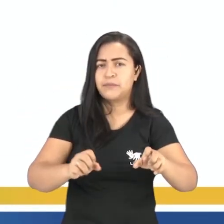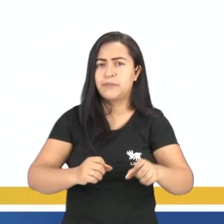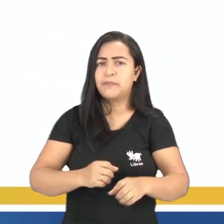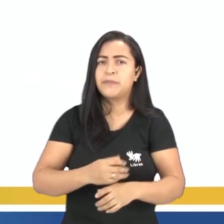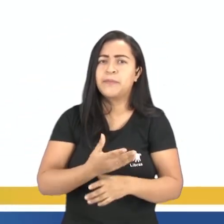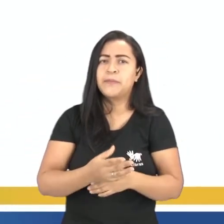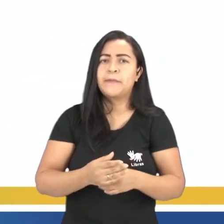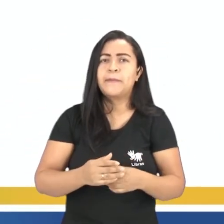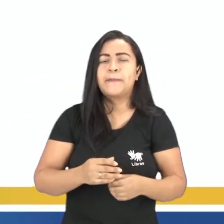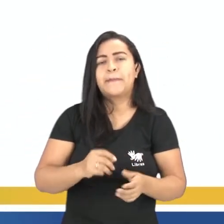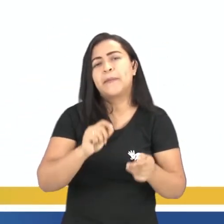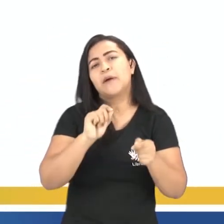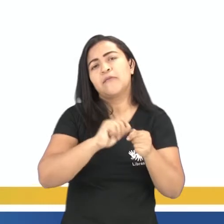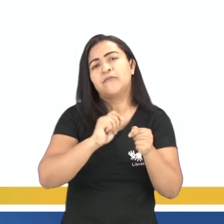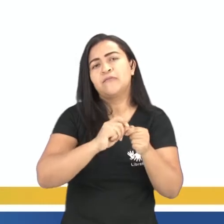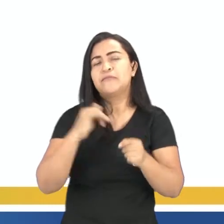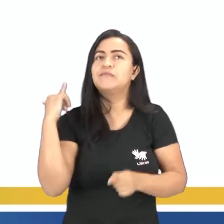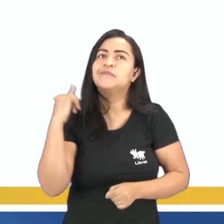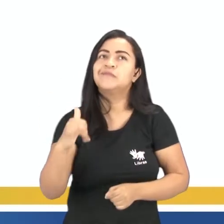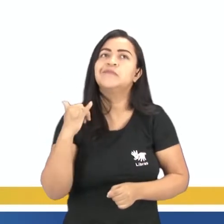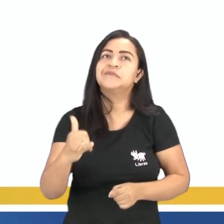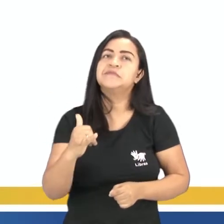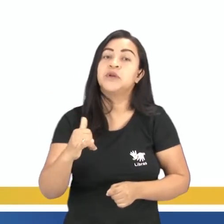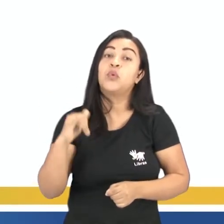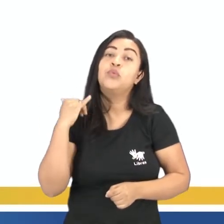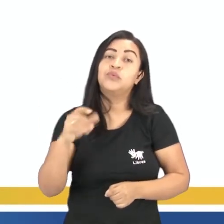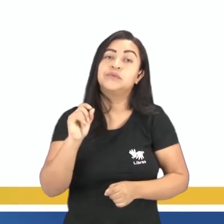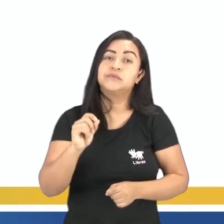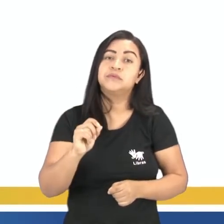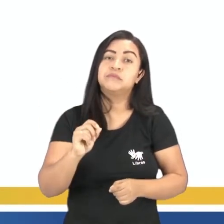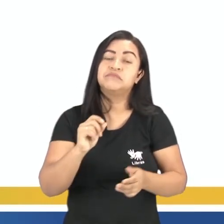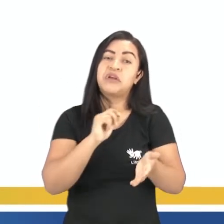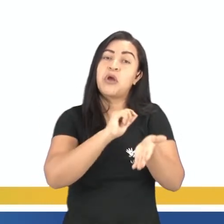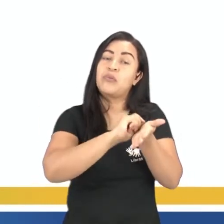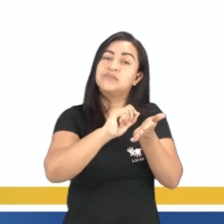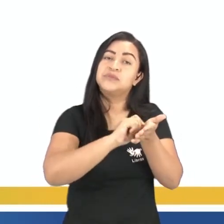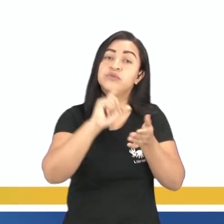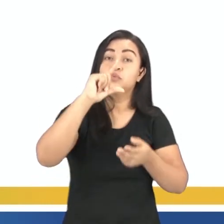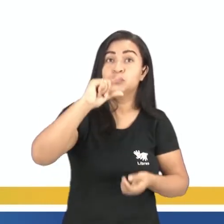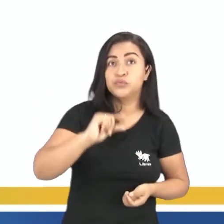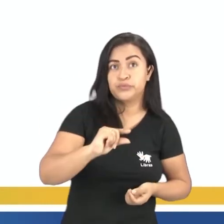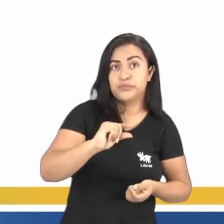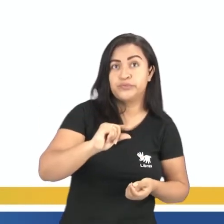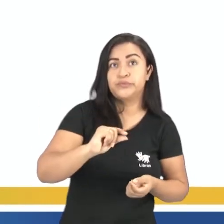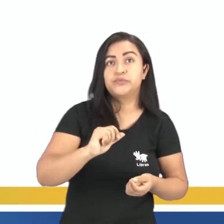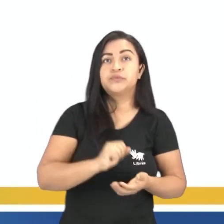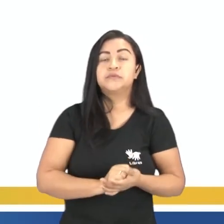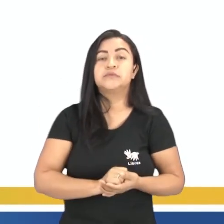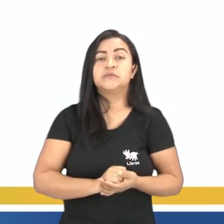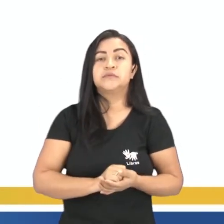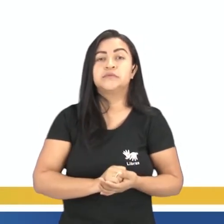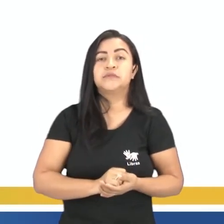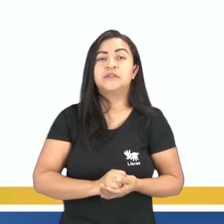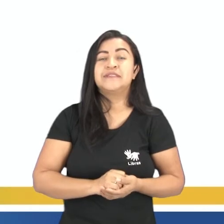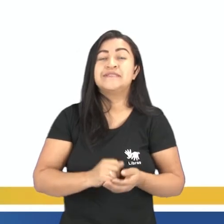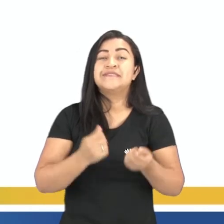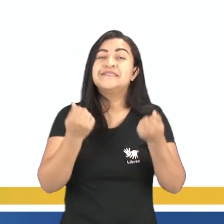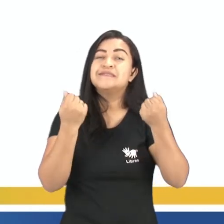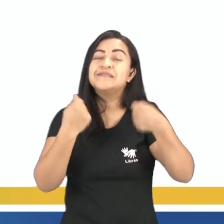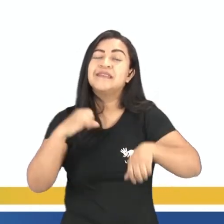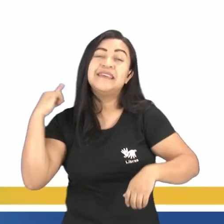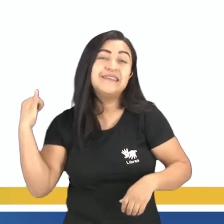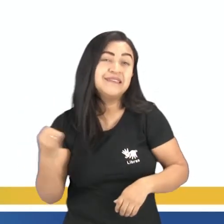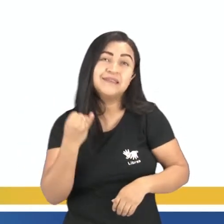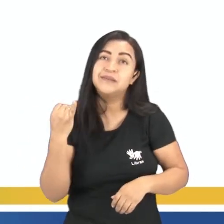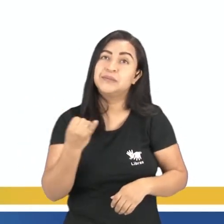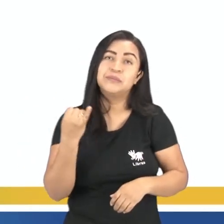desse conto? Primeiro, o conto é uma narrativa curta, que torna essencial o planejamento cuidadoso da articulação